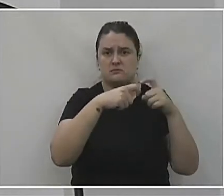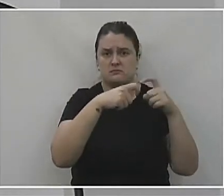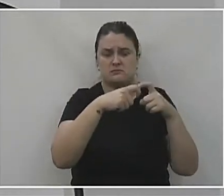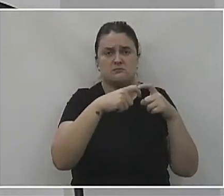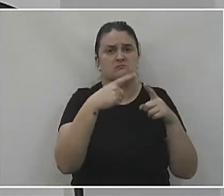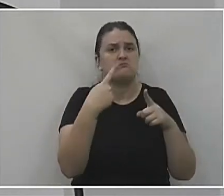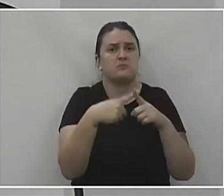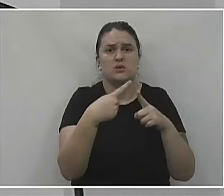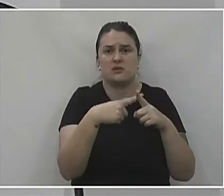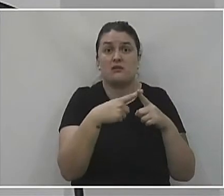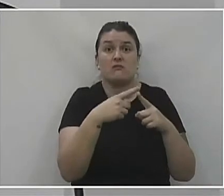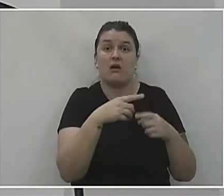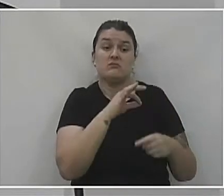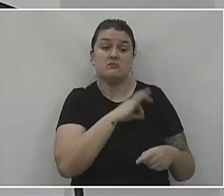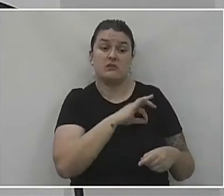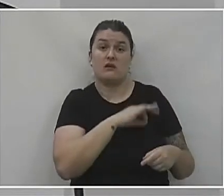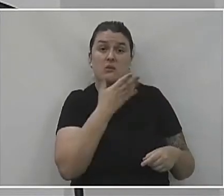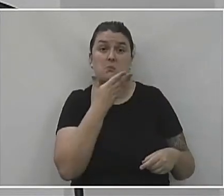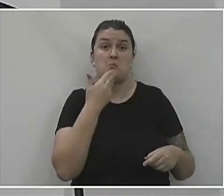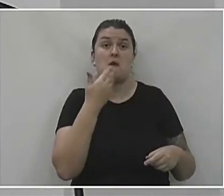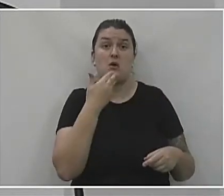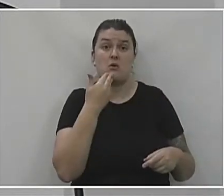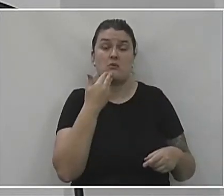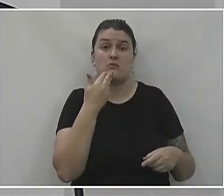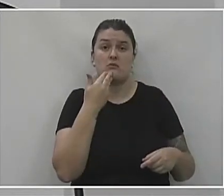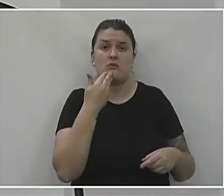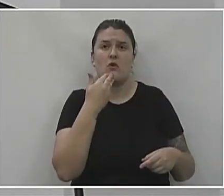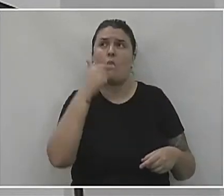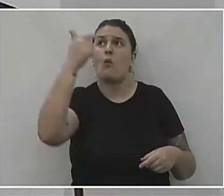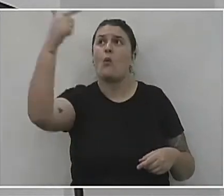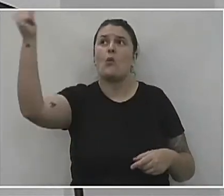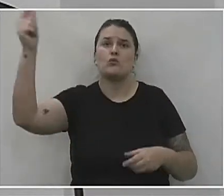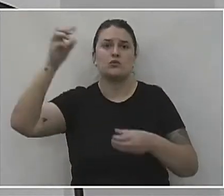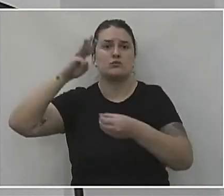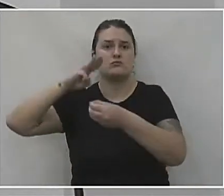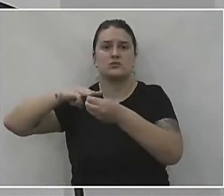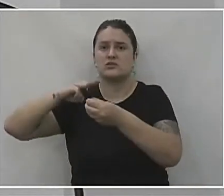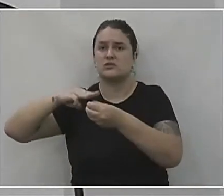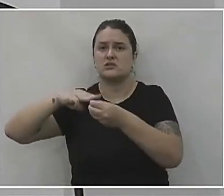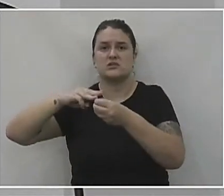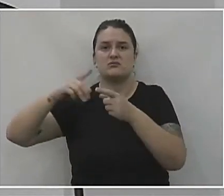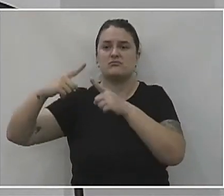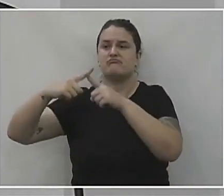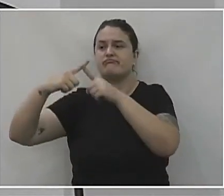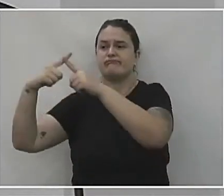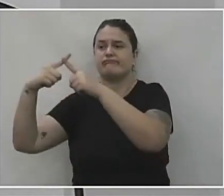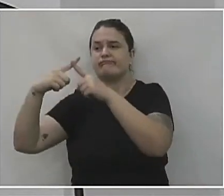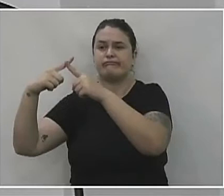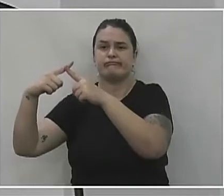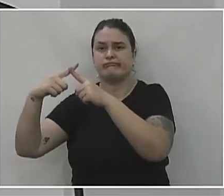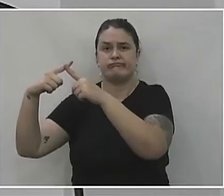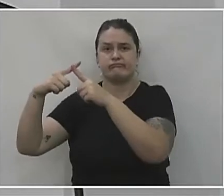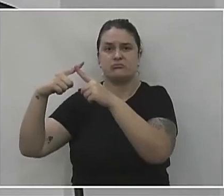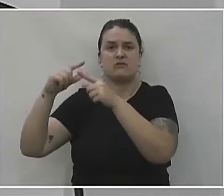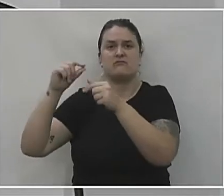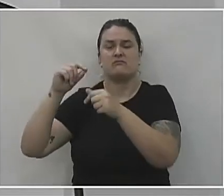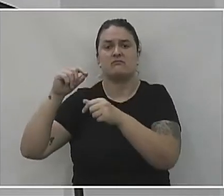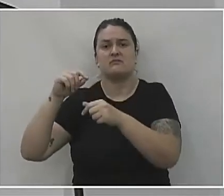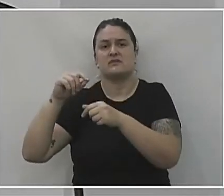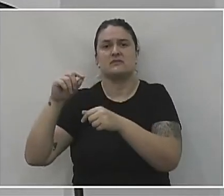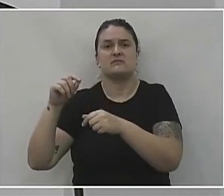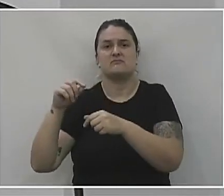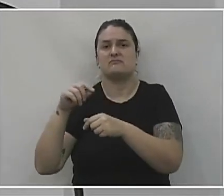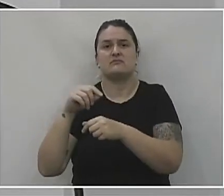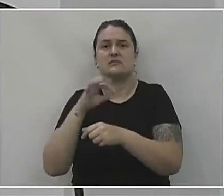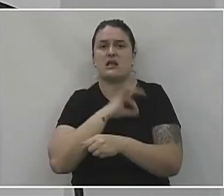mesmo oferecendo um valor melhor, os outros municípios, o mercado em si, estavam ofertando algo que